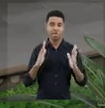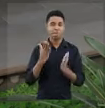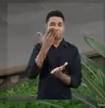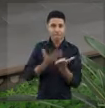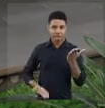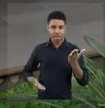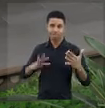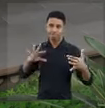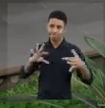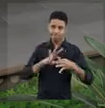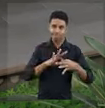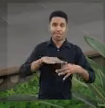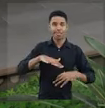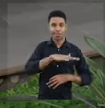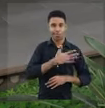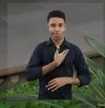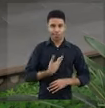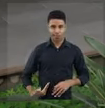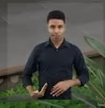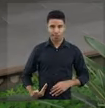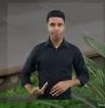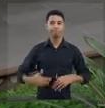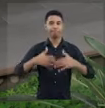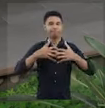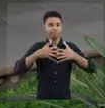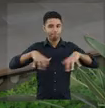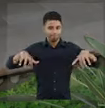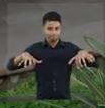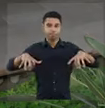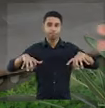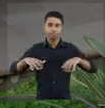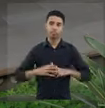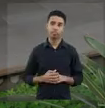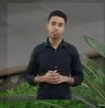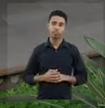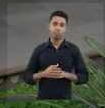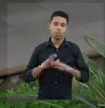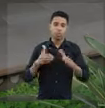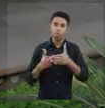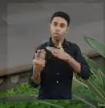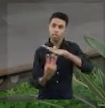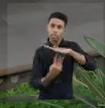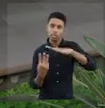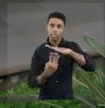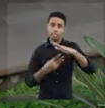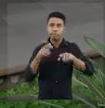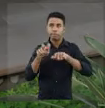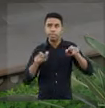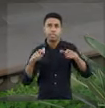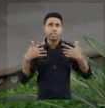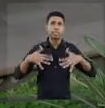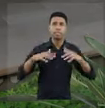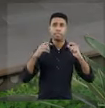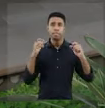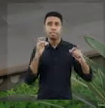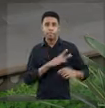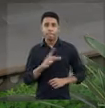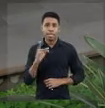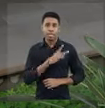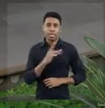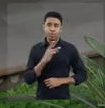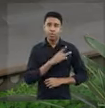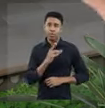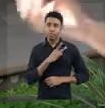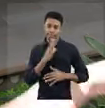empresa em relação ao ente público Então os trabalhadores terceirizados, por exemplo, eles ficam temerosos de perder